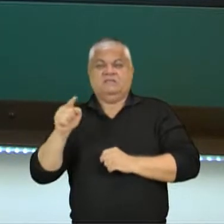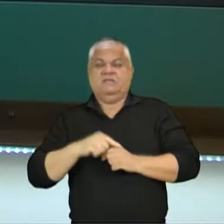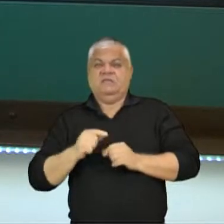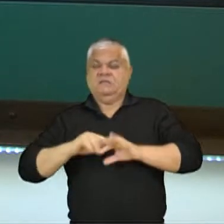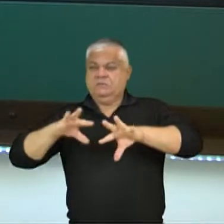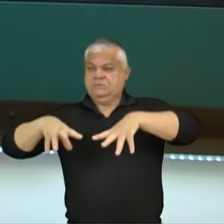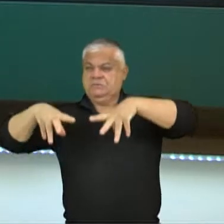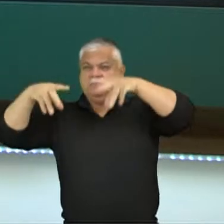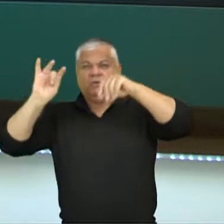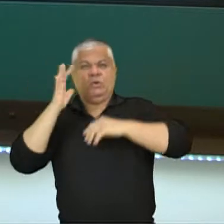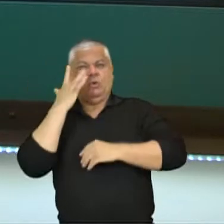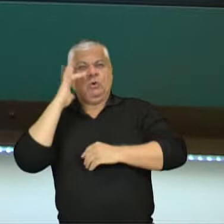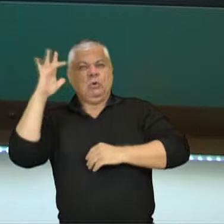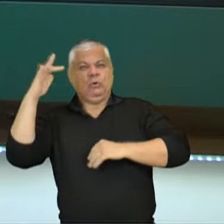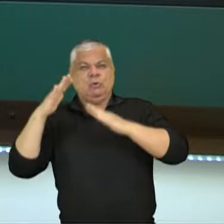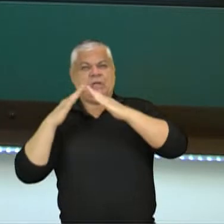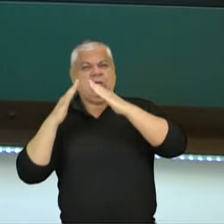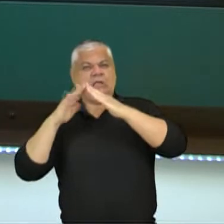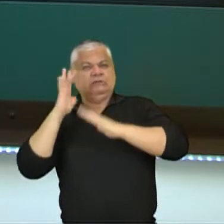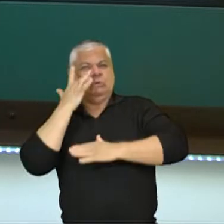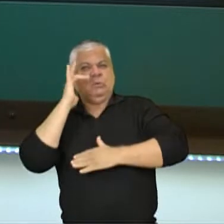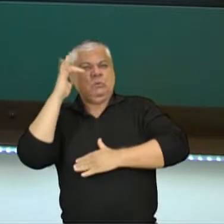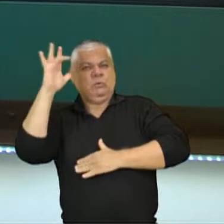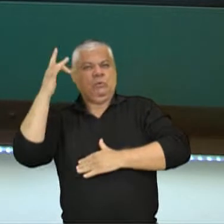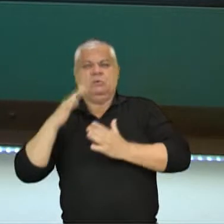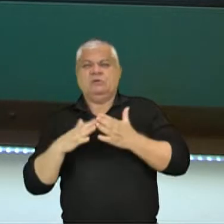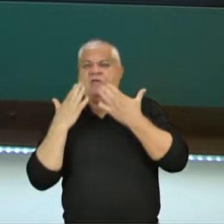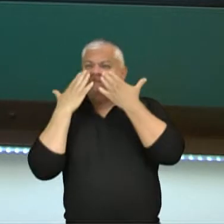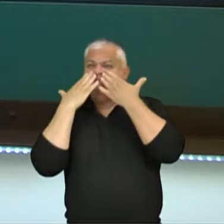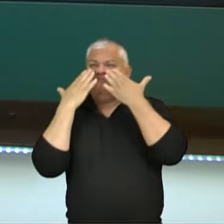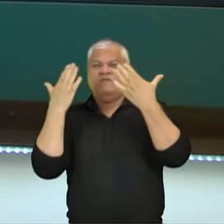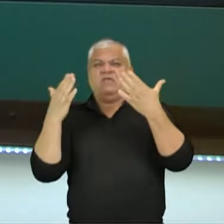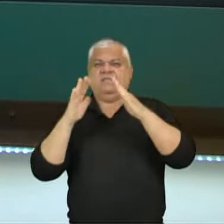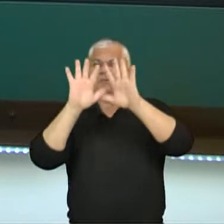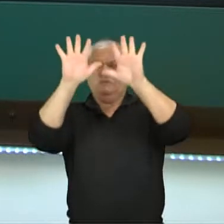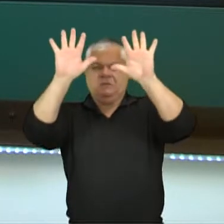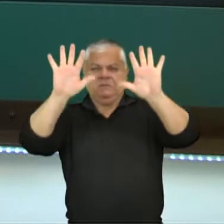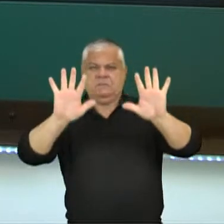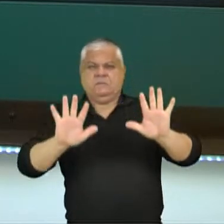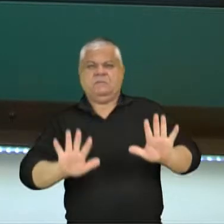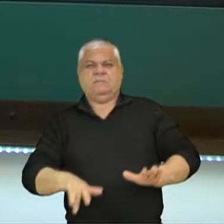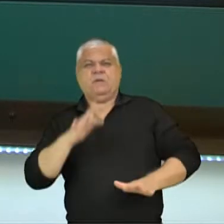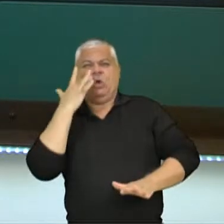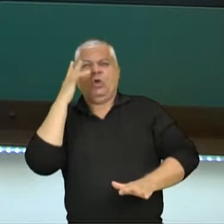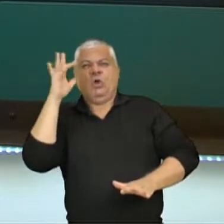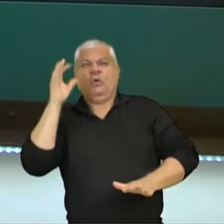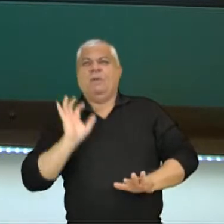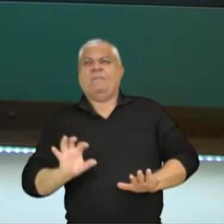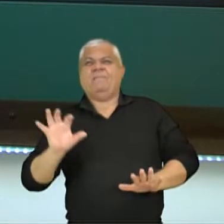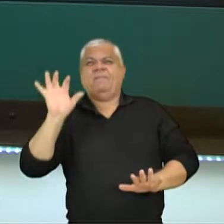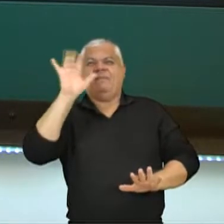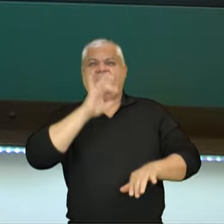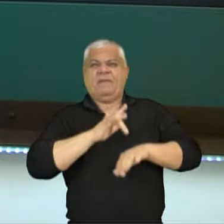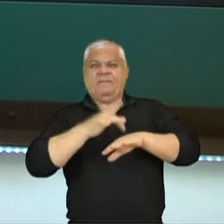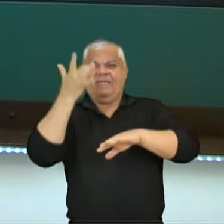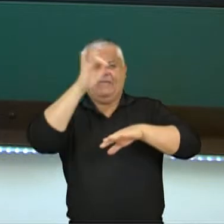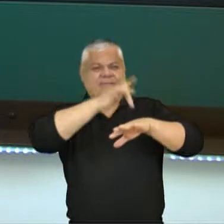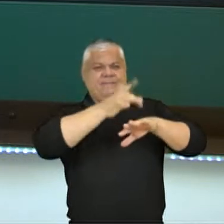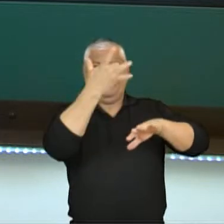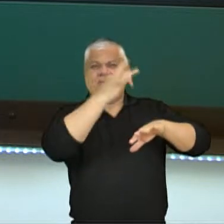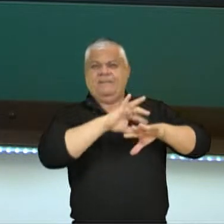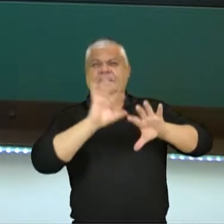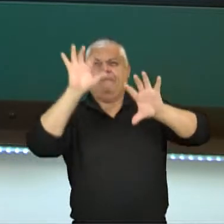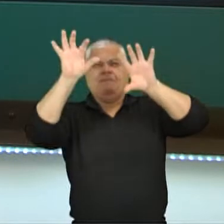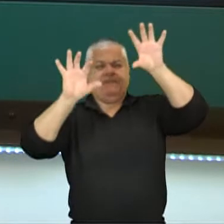ou casa de ouro, como seja melhor. Era feito com uma frente de folhas de ouro, com pedras preciosas. Eram 140 quartos. Era uma coisa